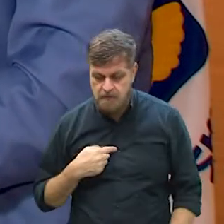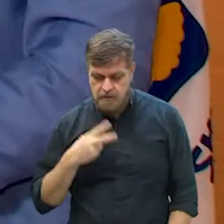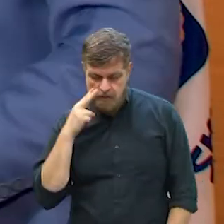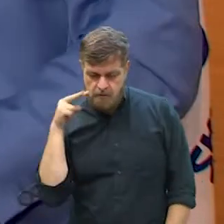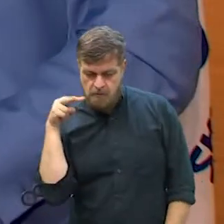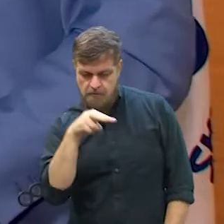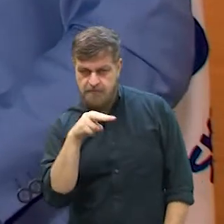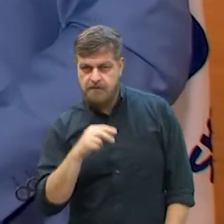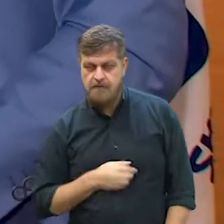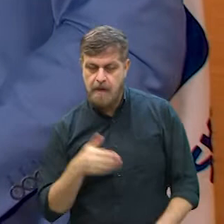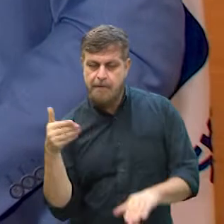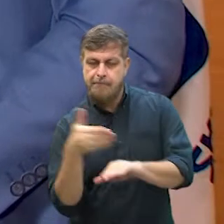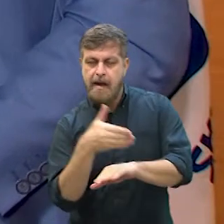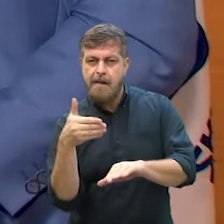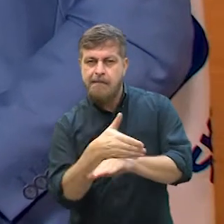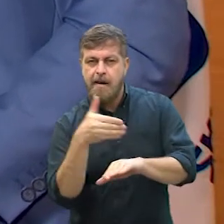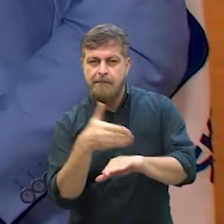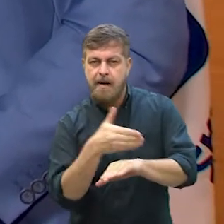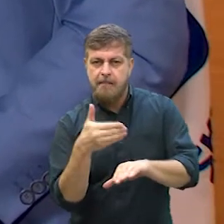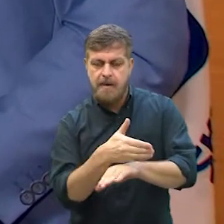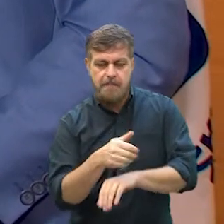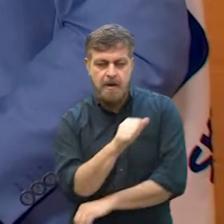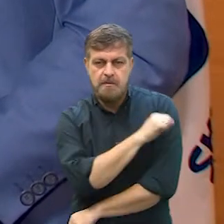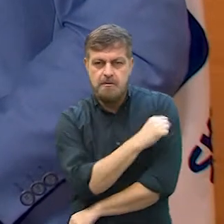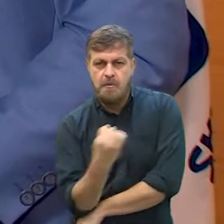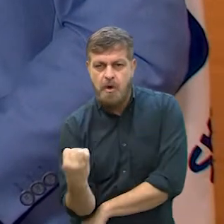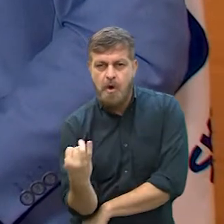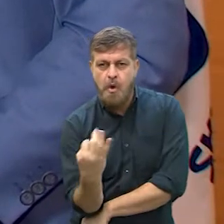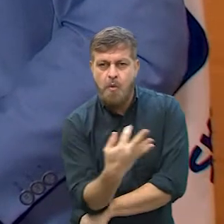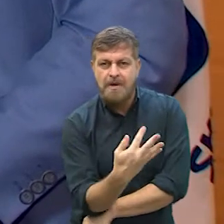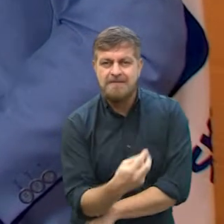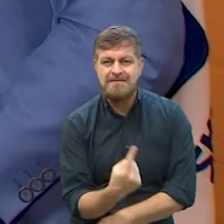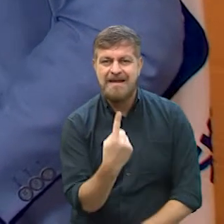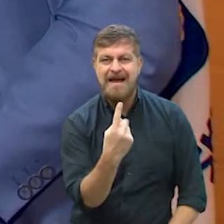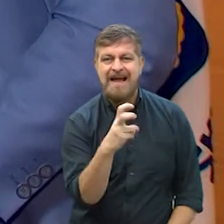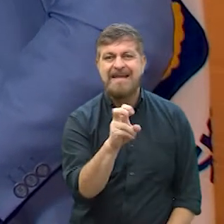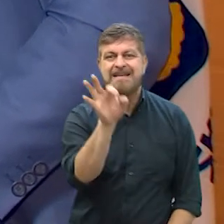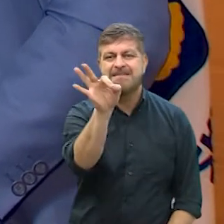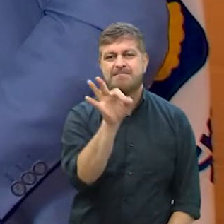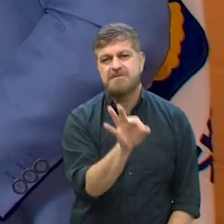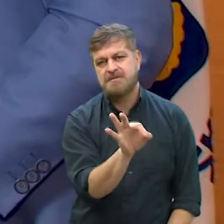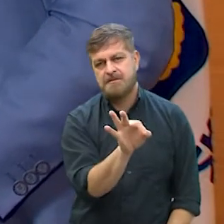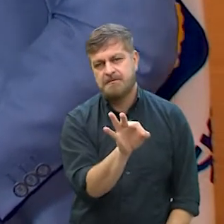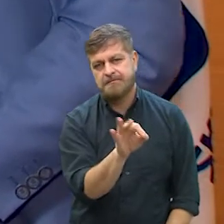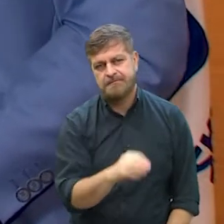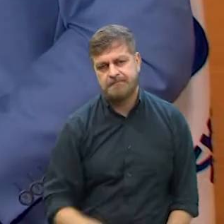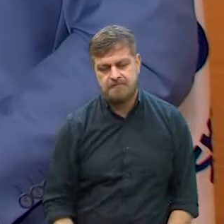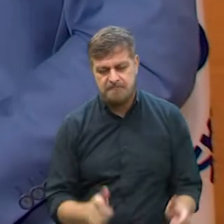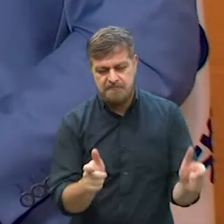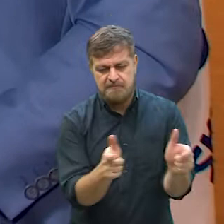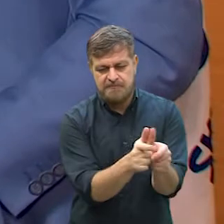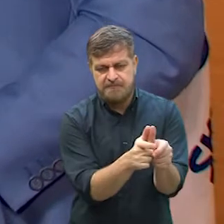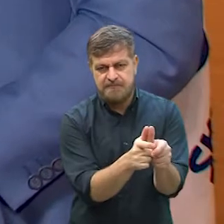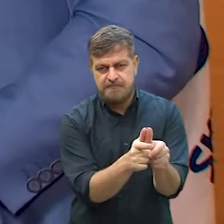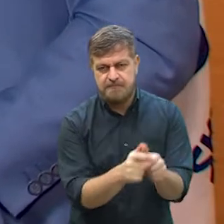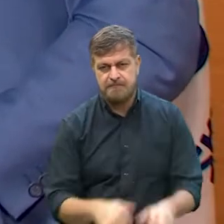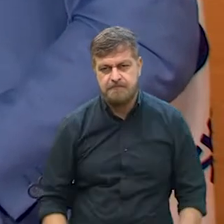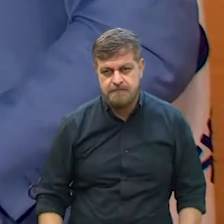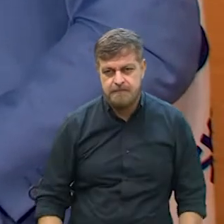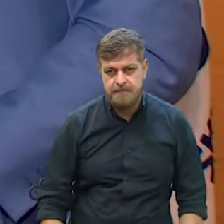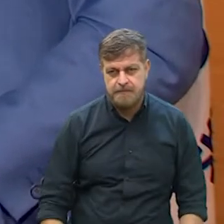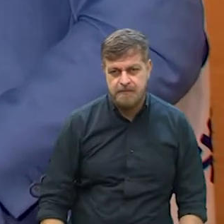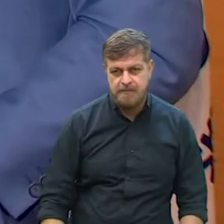frequência dos alunos nessas escolas estava sendo apenas de 15%. Essa